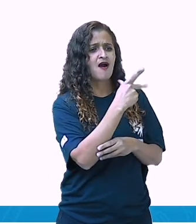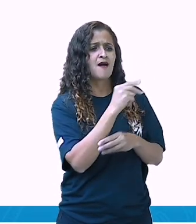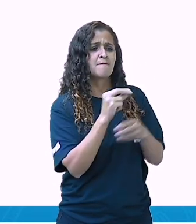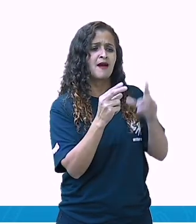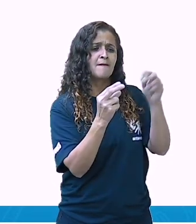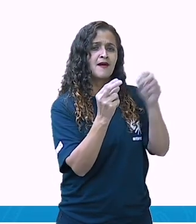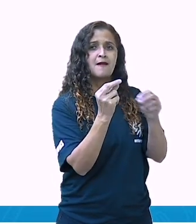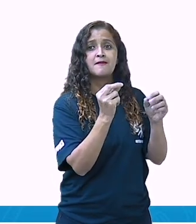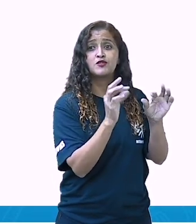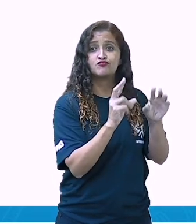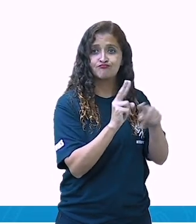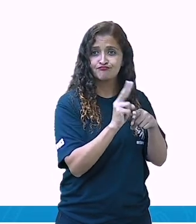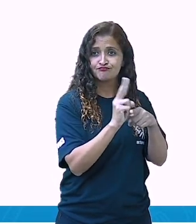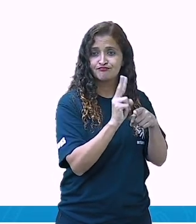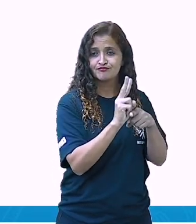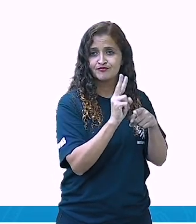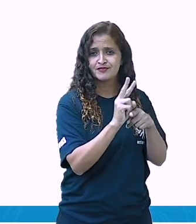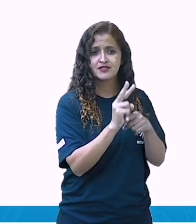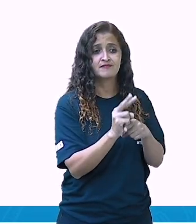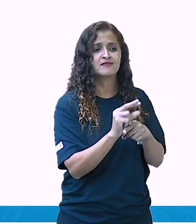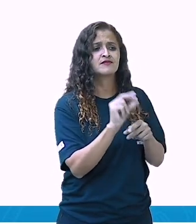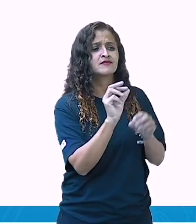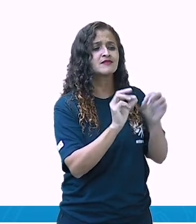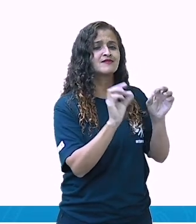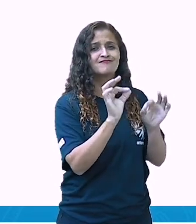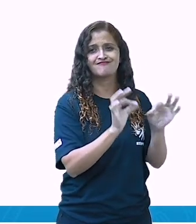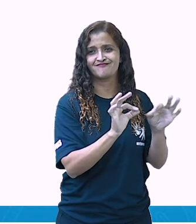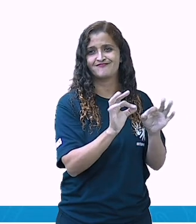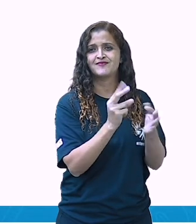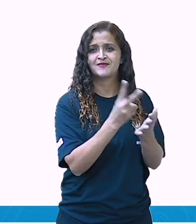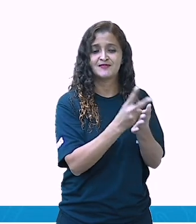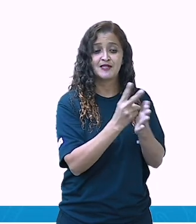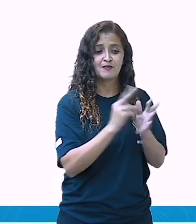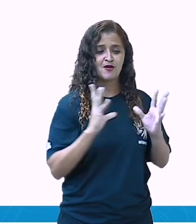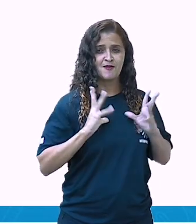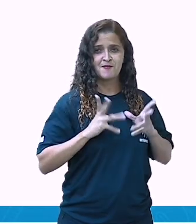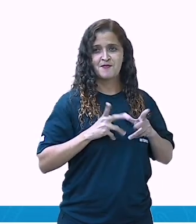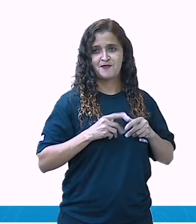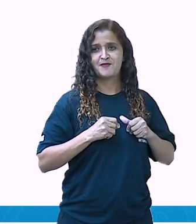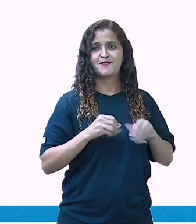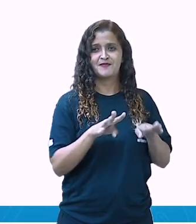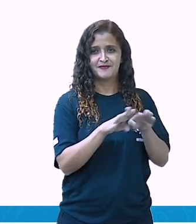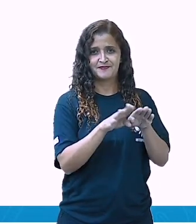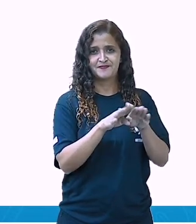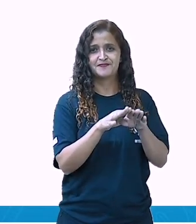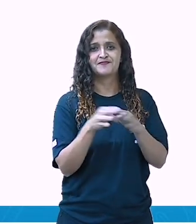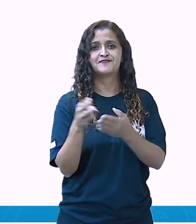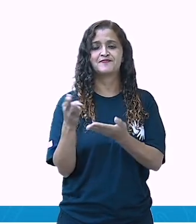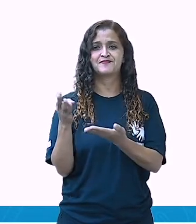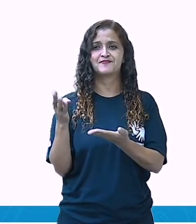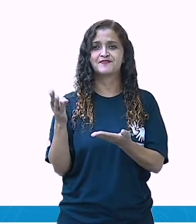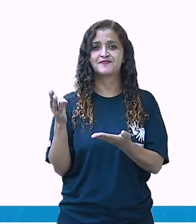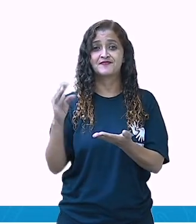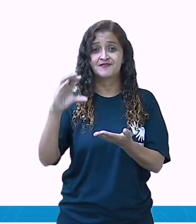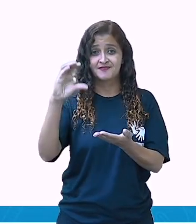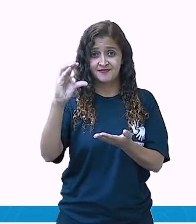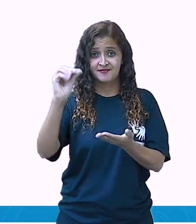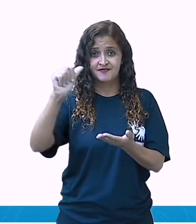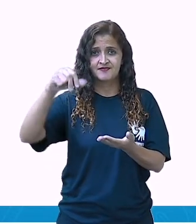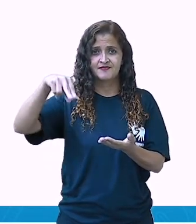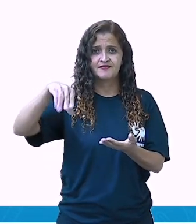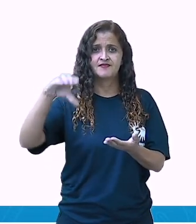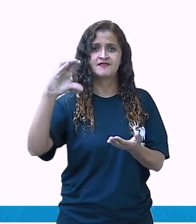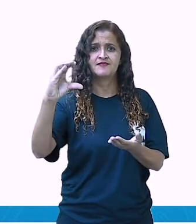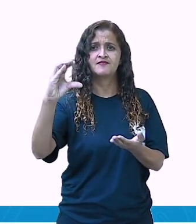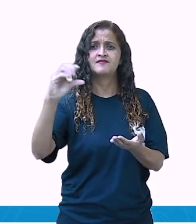bichinhos que estão atrapalhando o jardim, né? Aqui combina com eiro. Jardineiro. E canção?